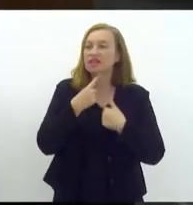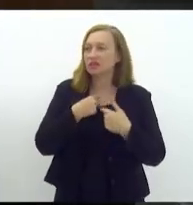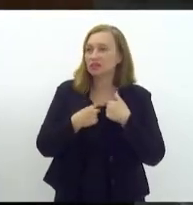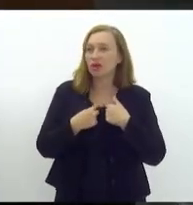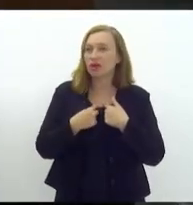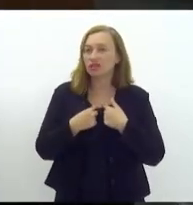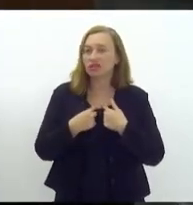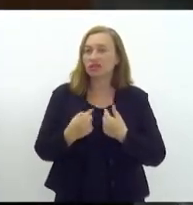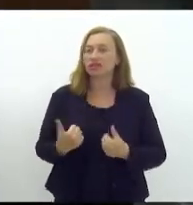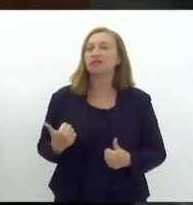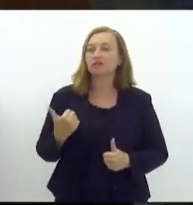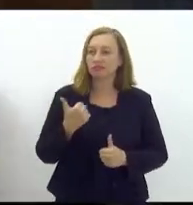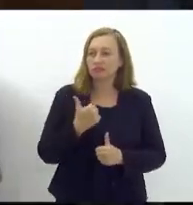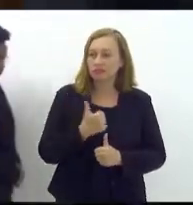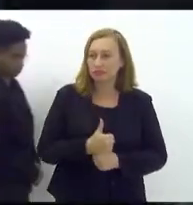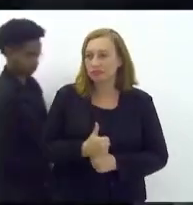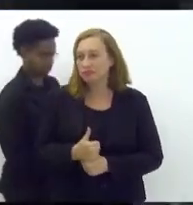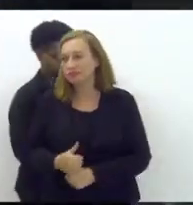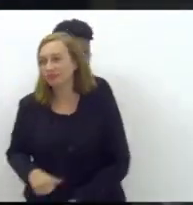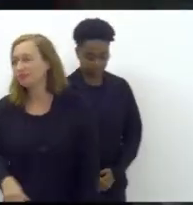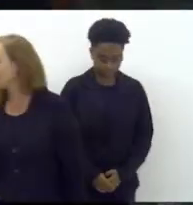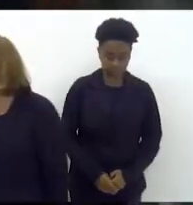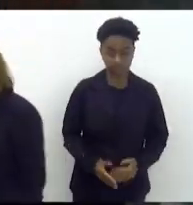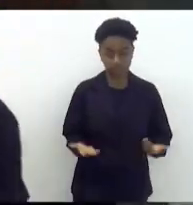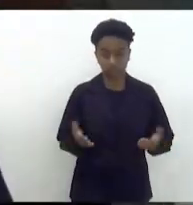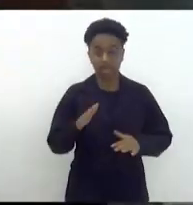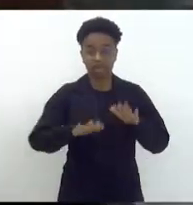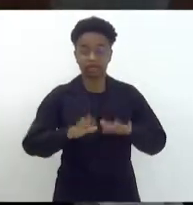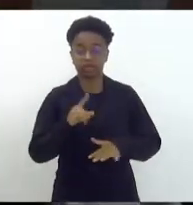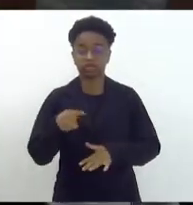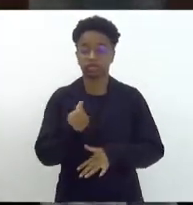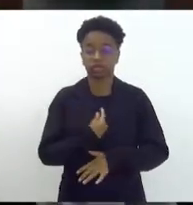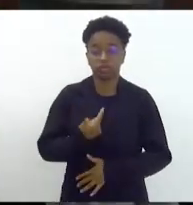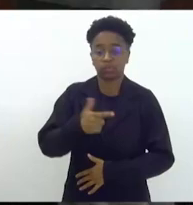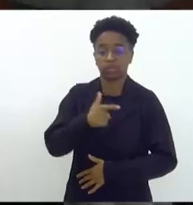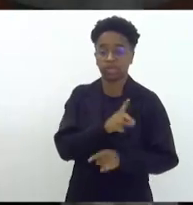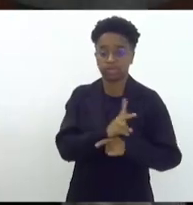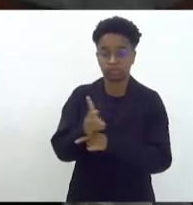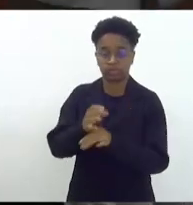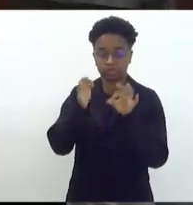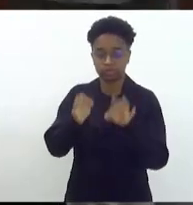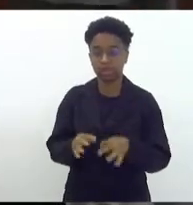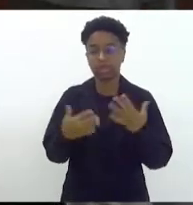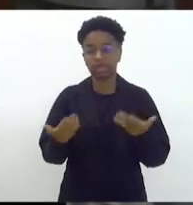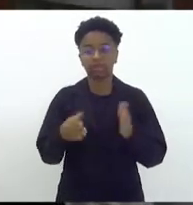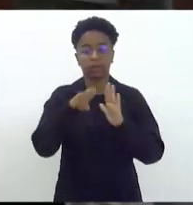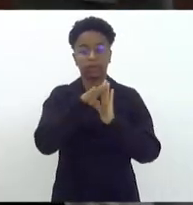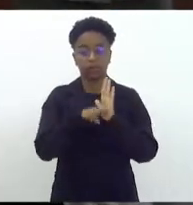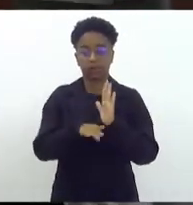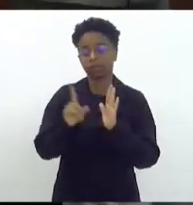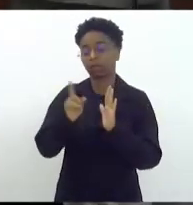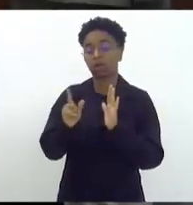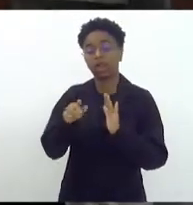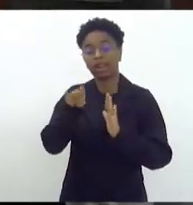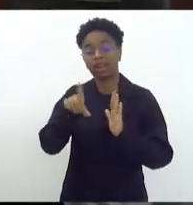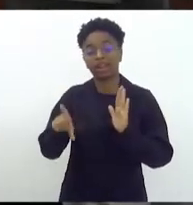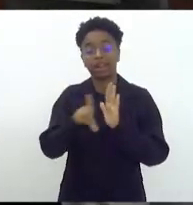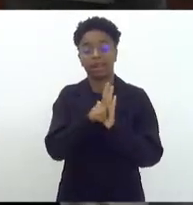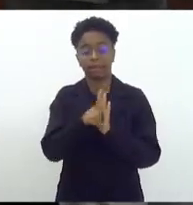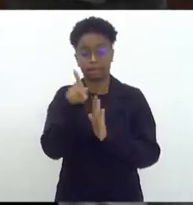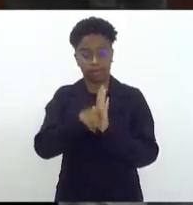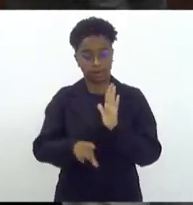preenchidas, e nisso nós ficamos sem a segurança necessária. Então, vai ser um programa, uma lei, vai ser um projeto